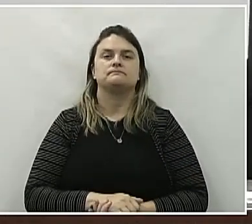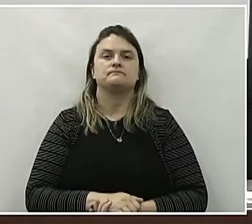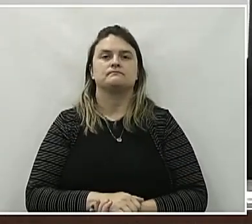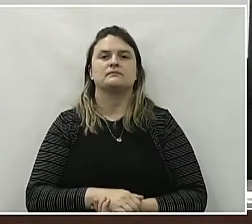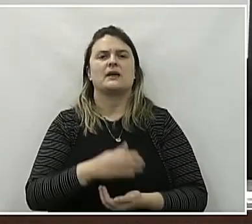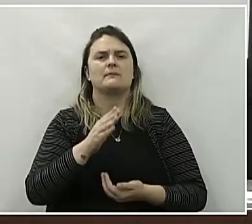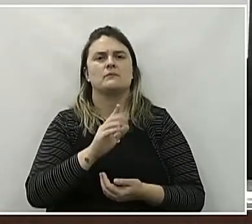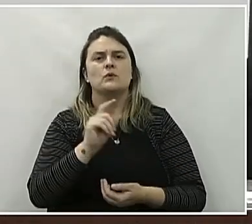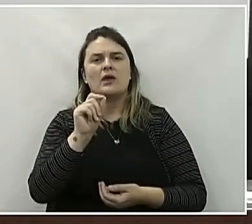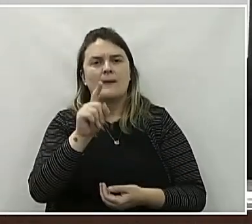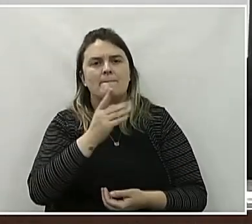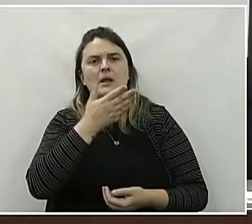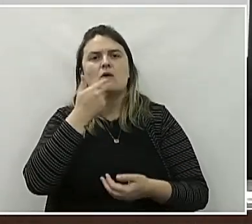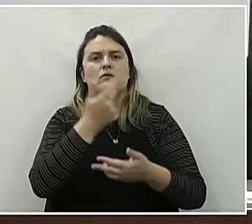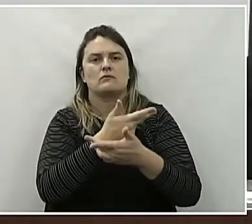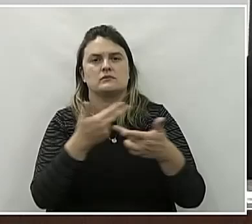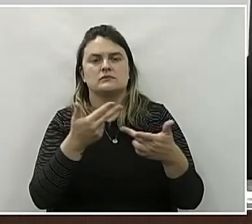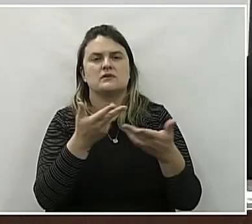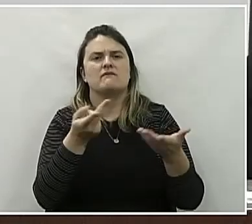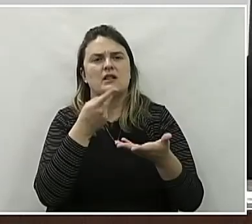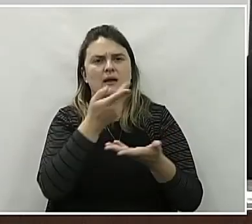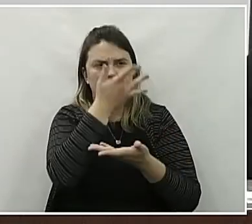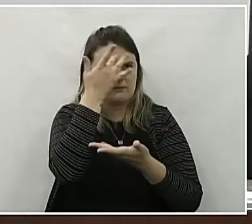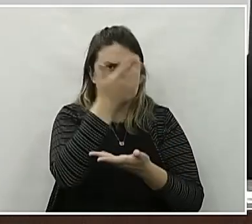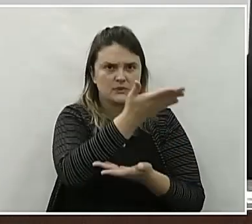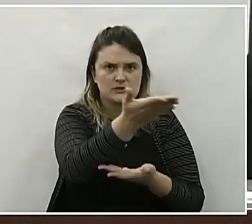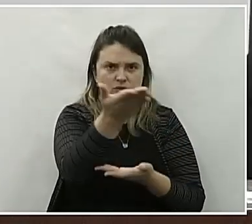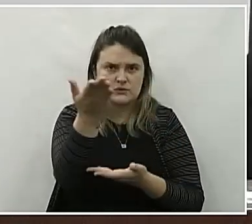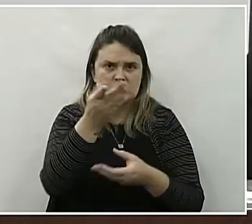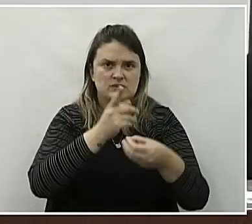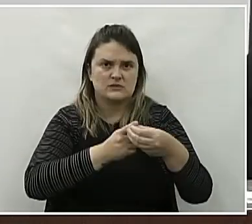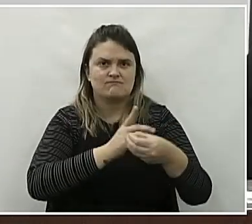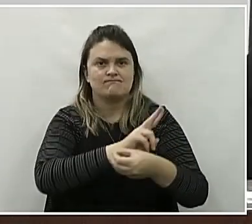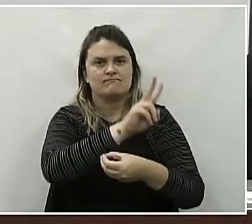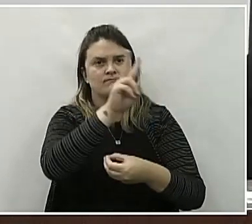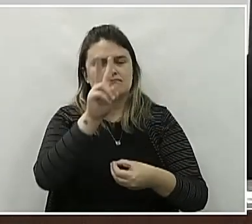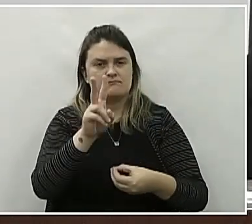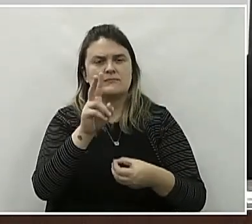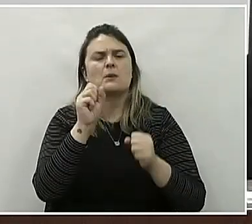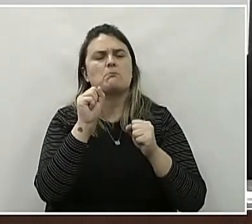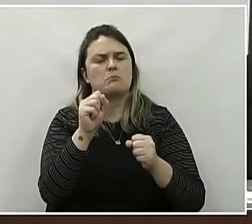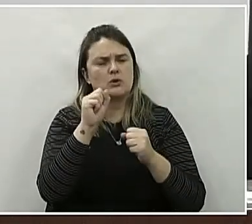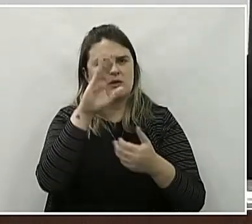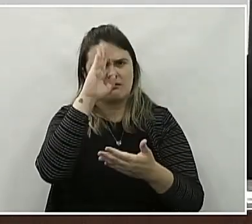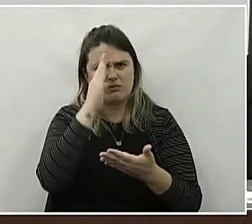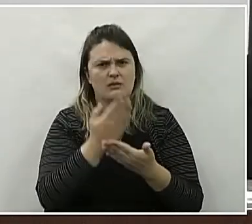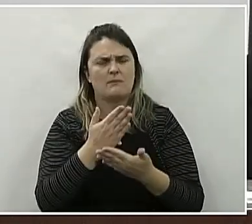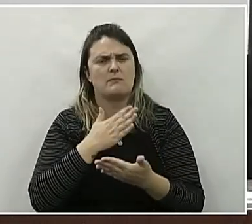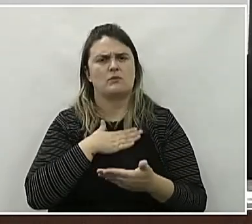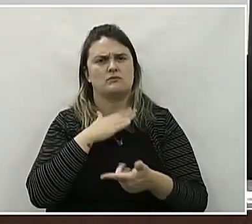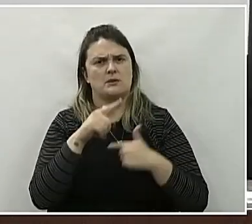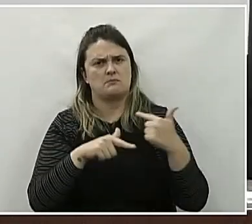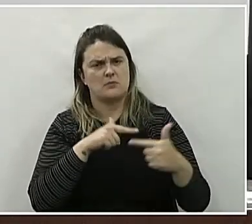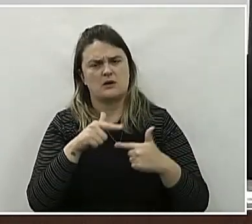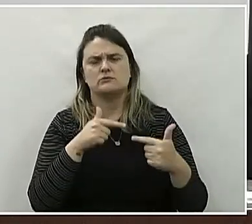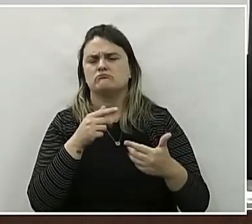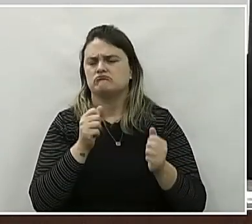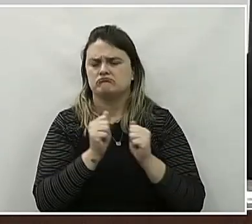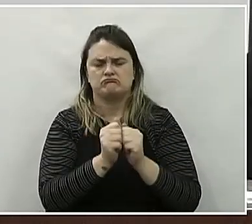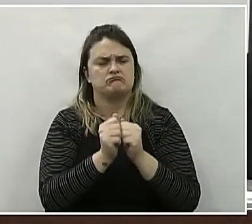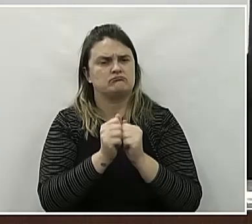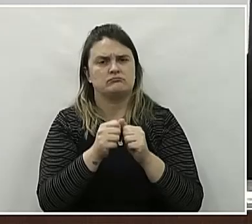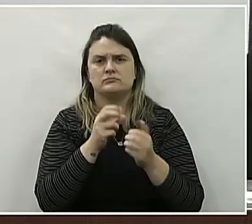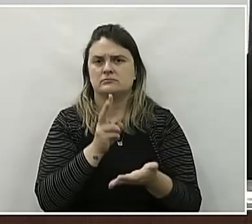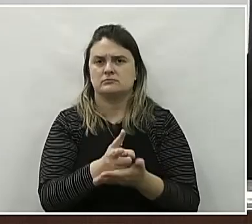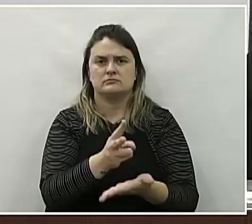coisas. Quero dizer aos munícipes de Nova Vitória que podem contar comigo, até porque